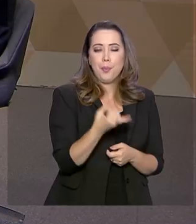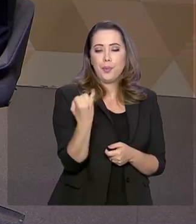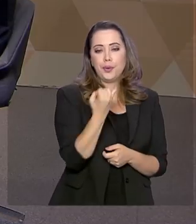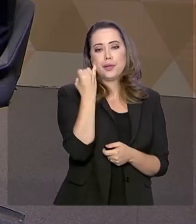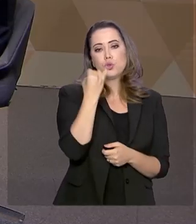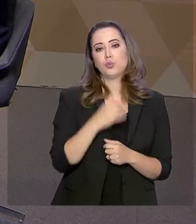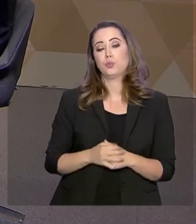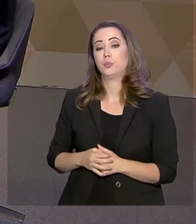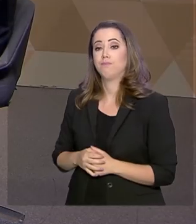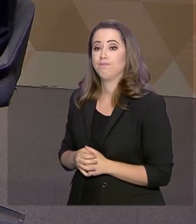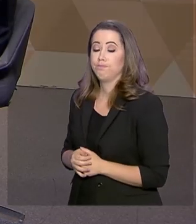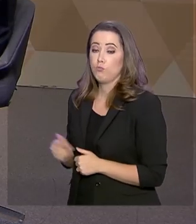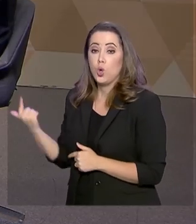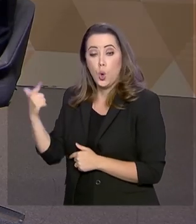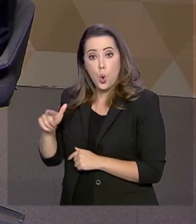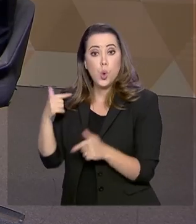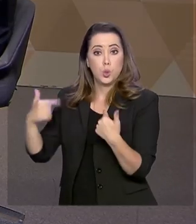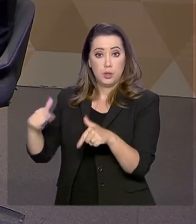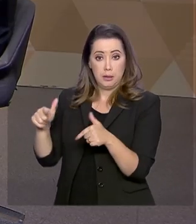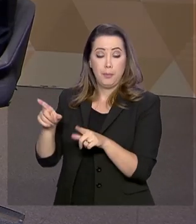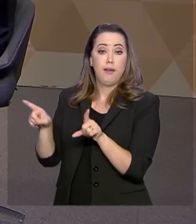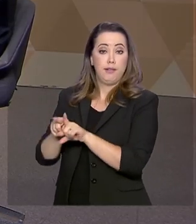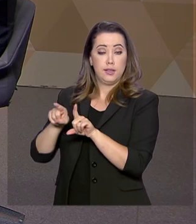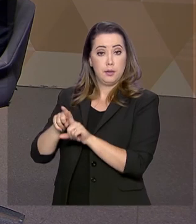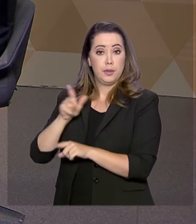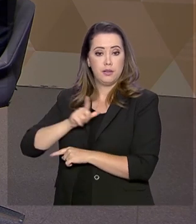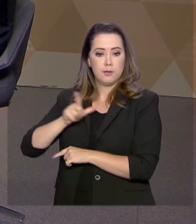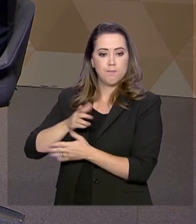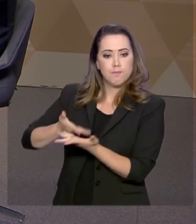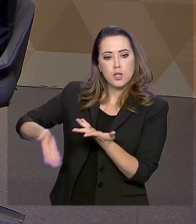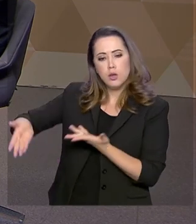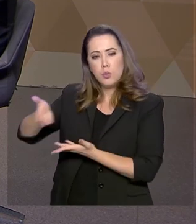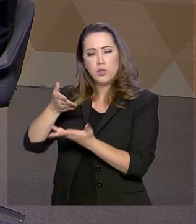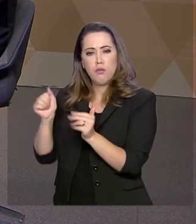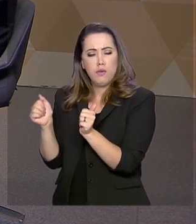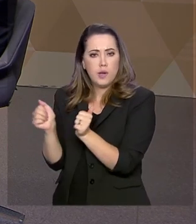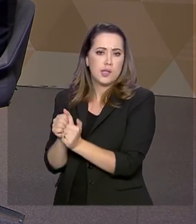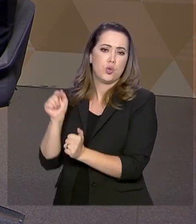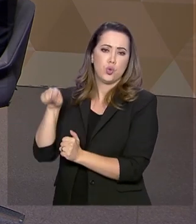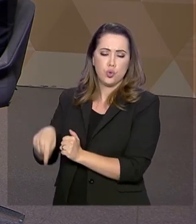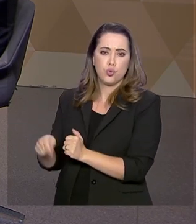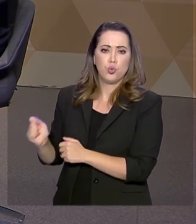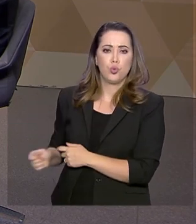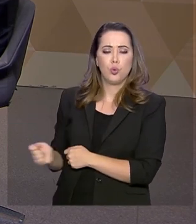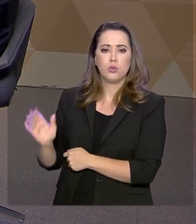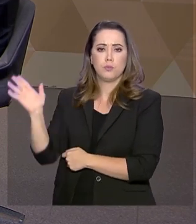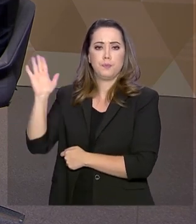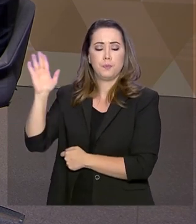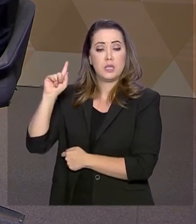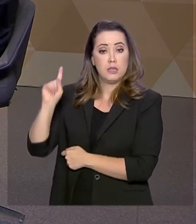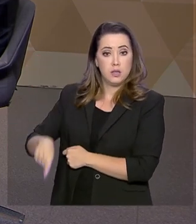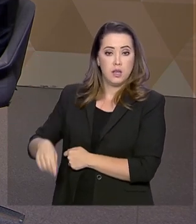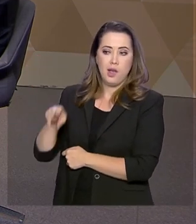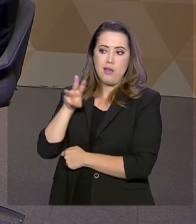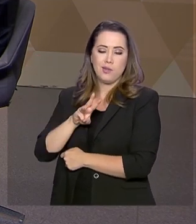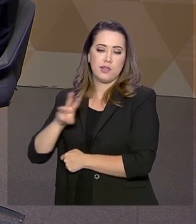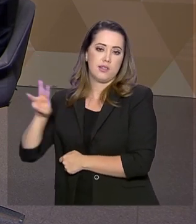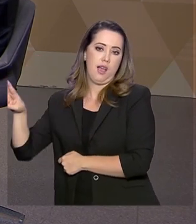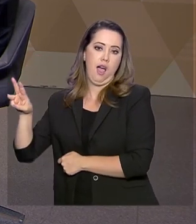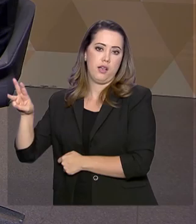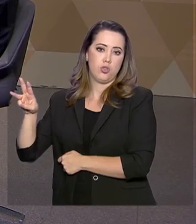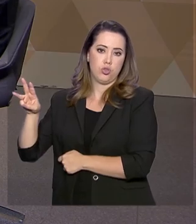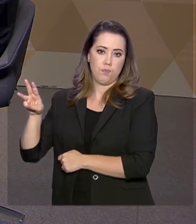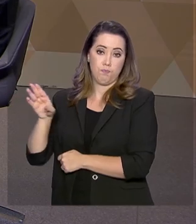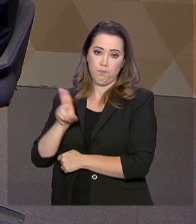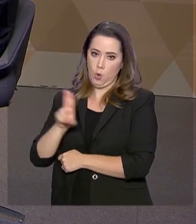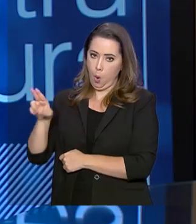Uma outra medida que também tem uma interface com a questão dos pregões eletrônicos é a Plataforma Mais